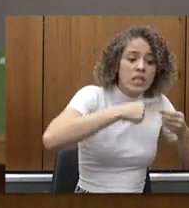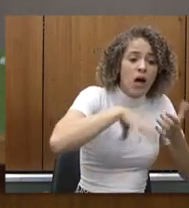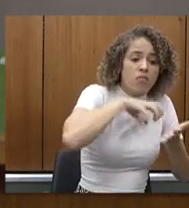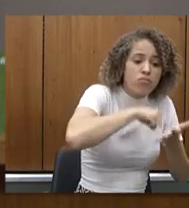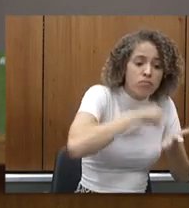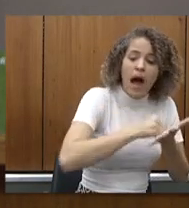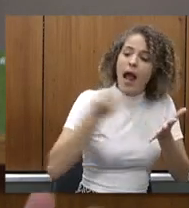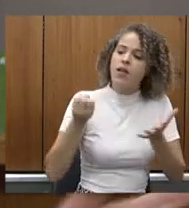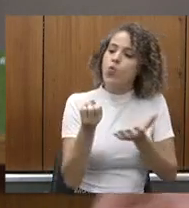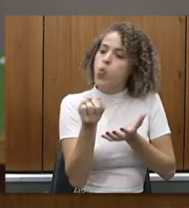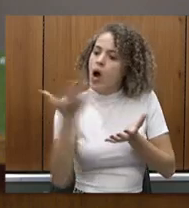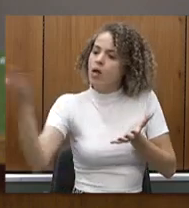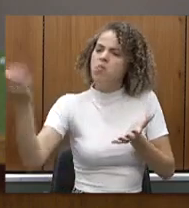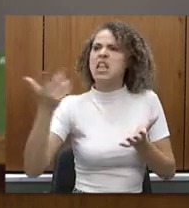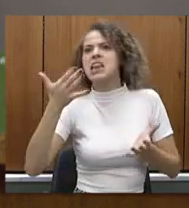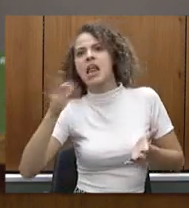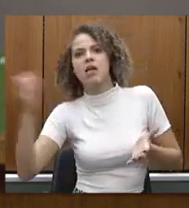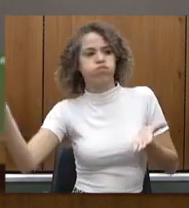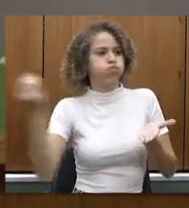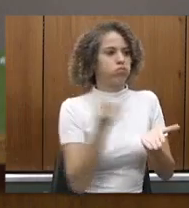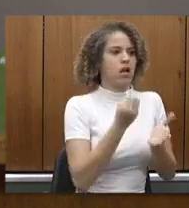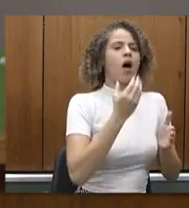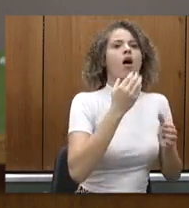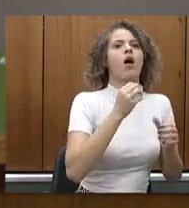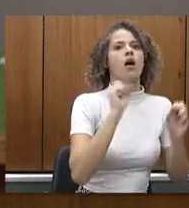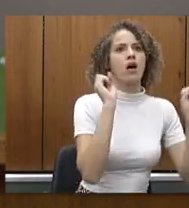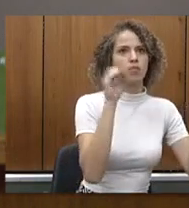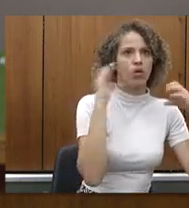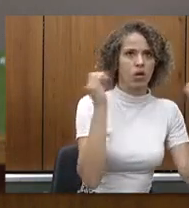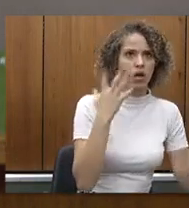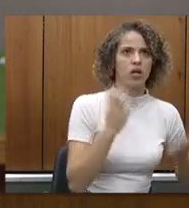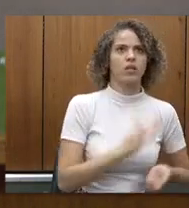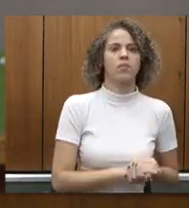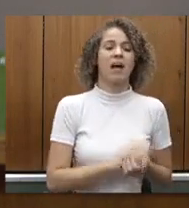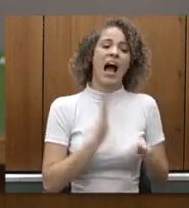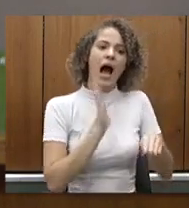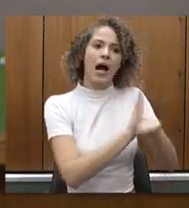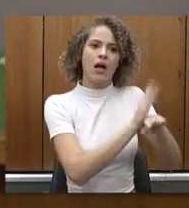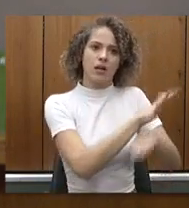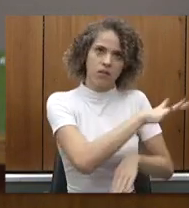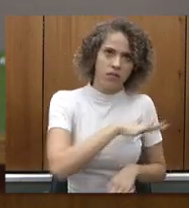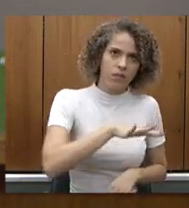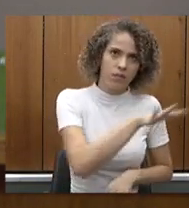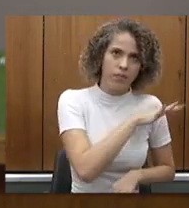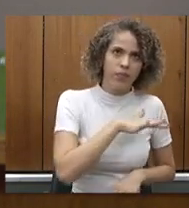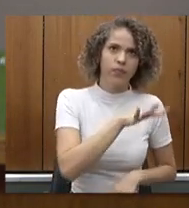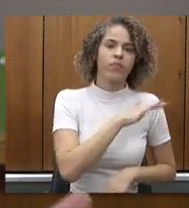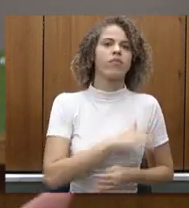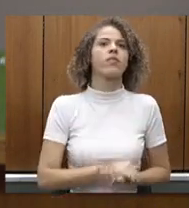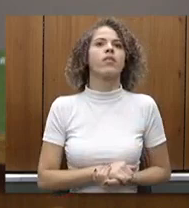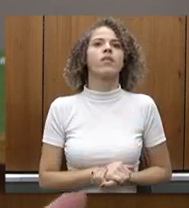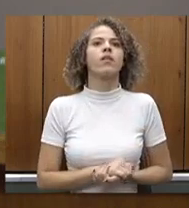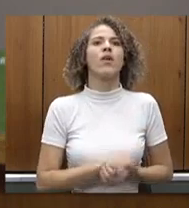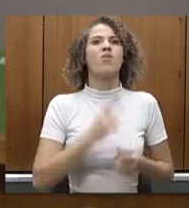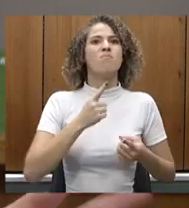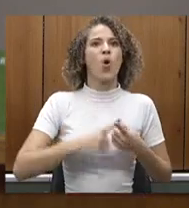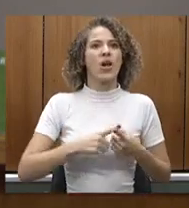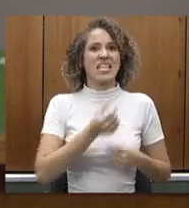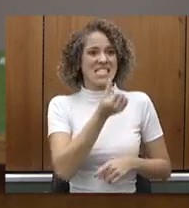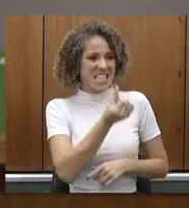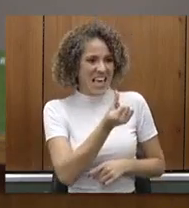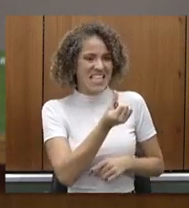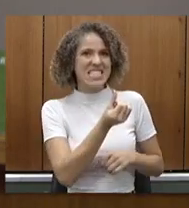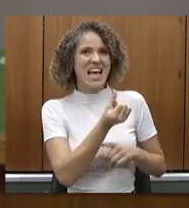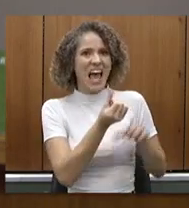vantajoso e a gente está trabalhando com os municípios no portfólio Tito até falando para os municípios olha vocês têm que dar baixa é